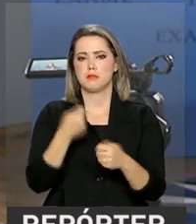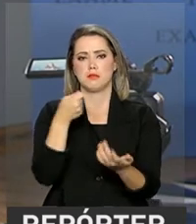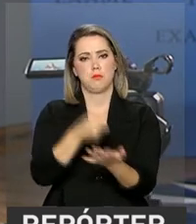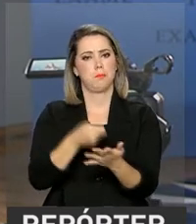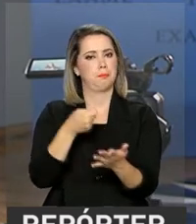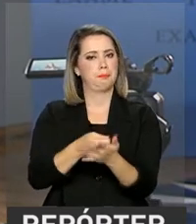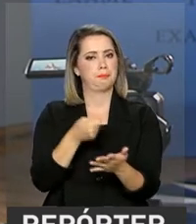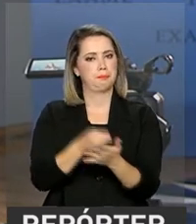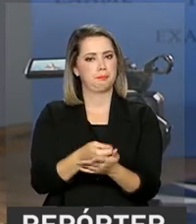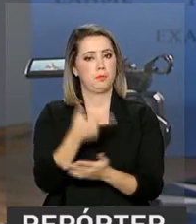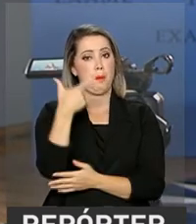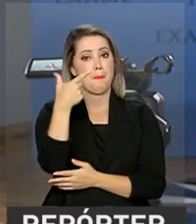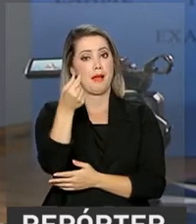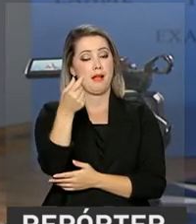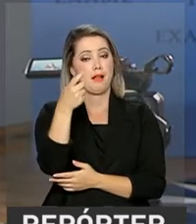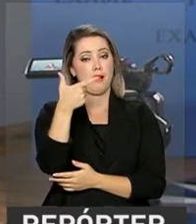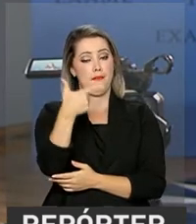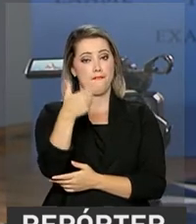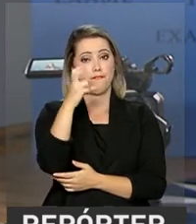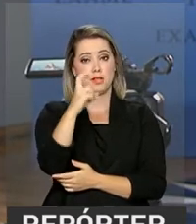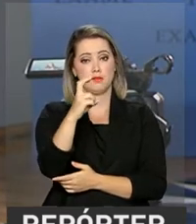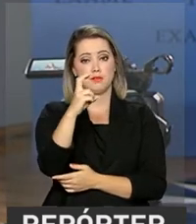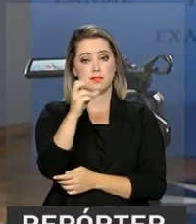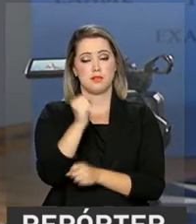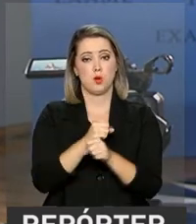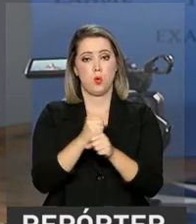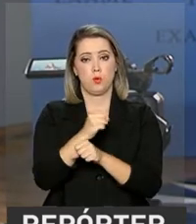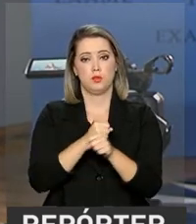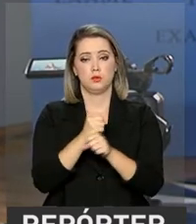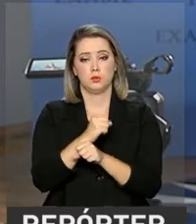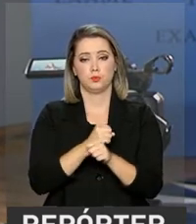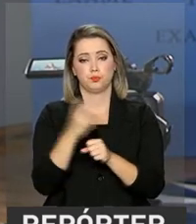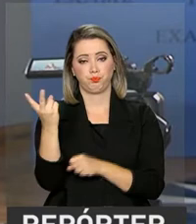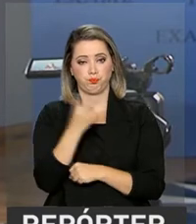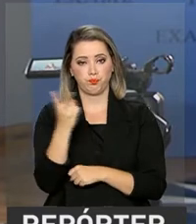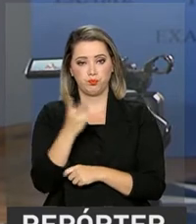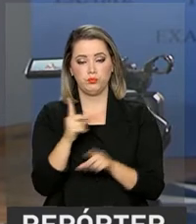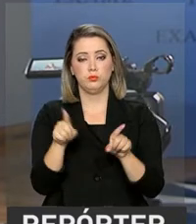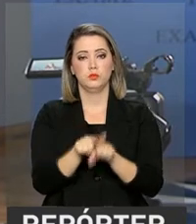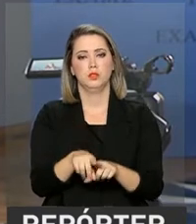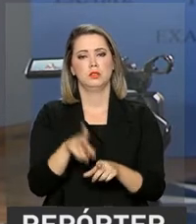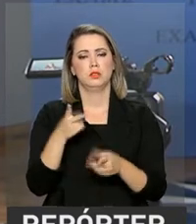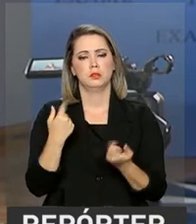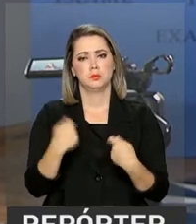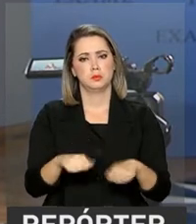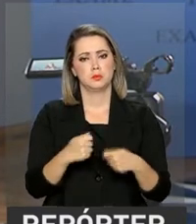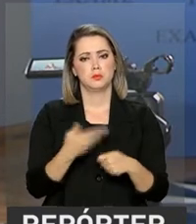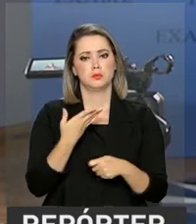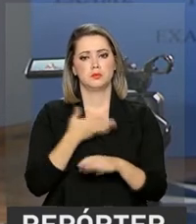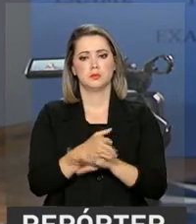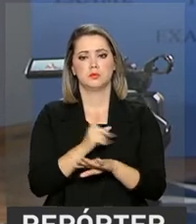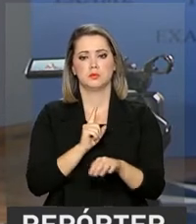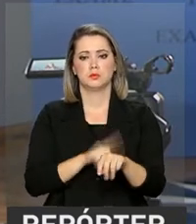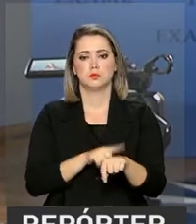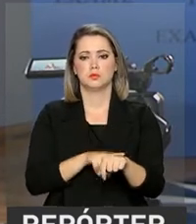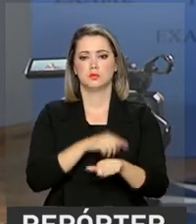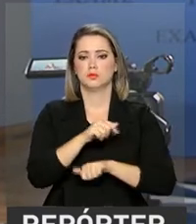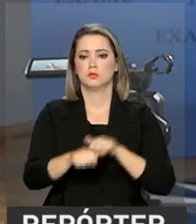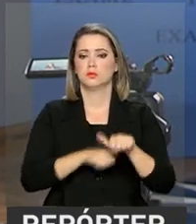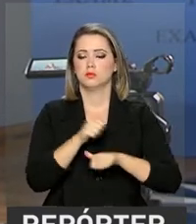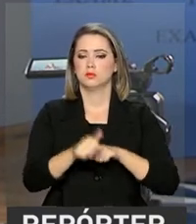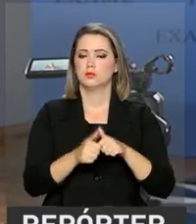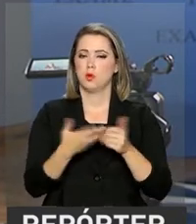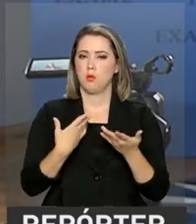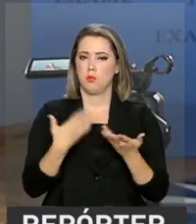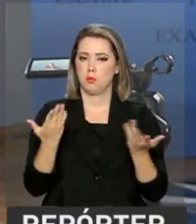contribuição de 25 anos, isso para os dois sexos. O texto também previu um tempo de transição, um